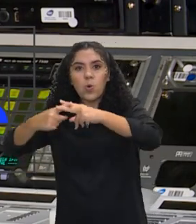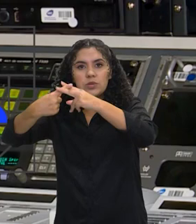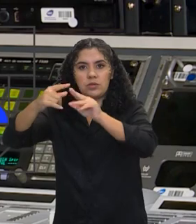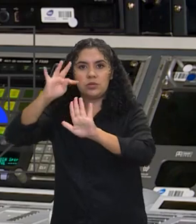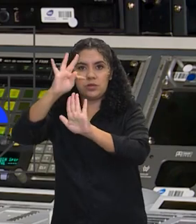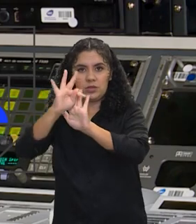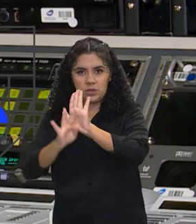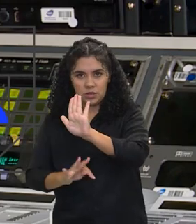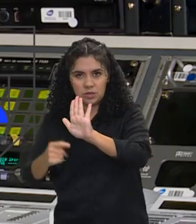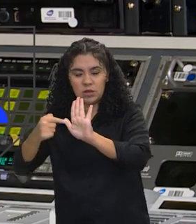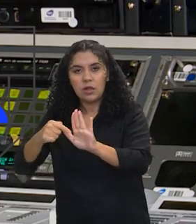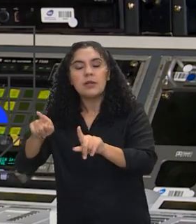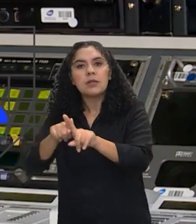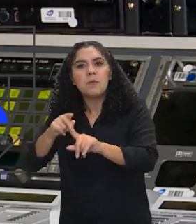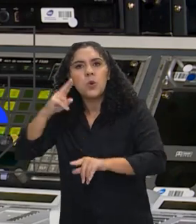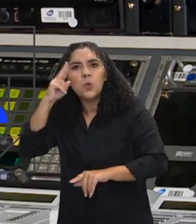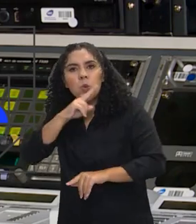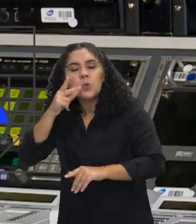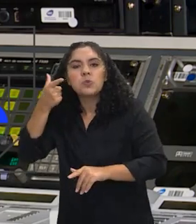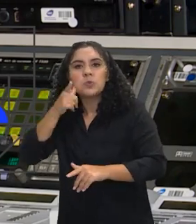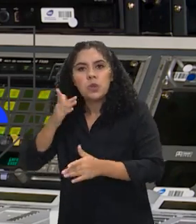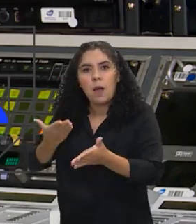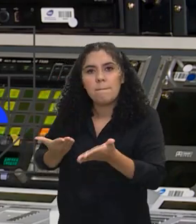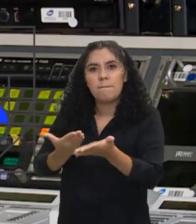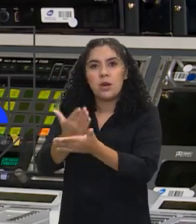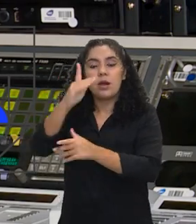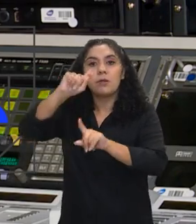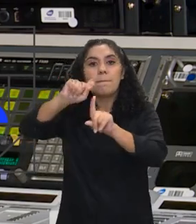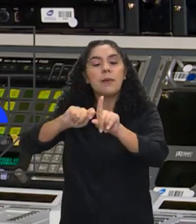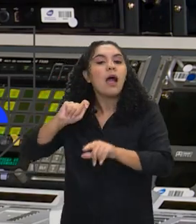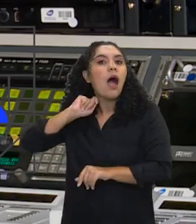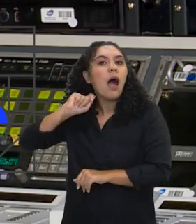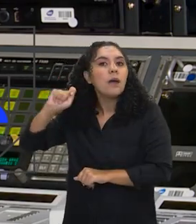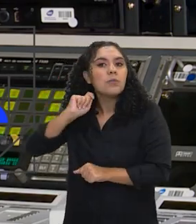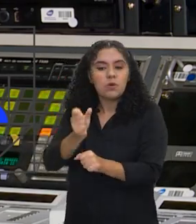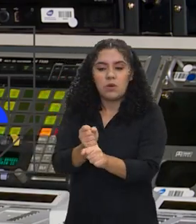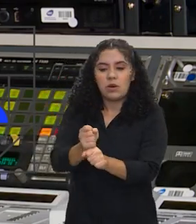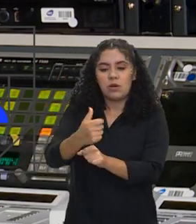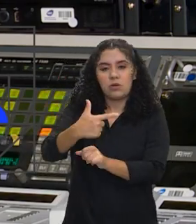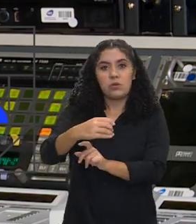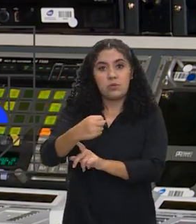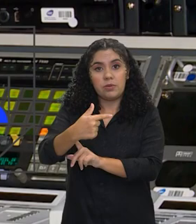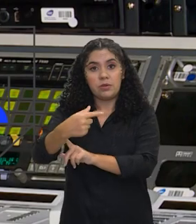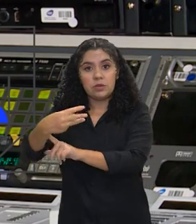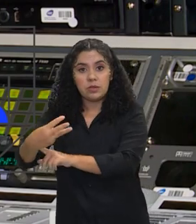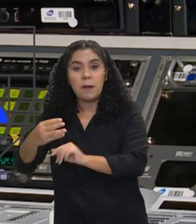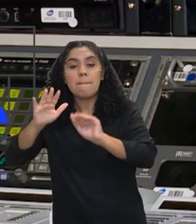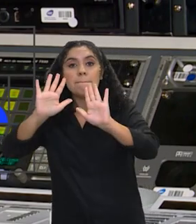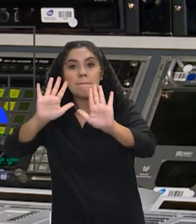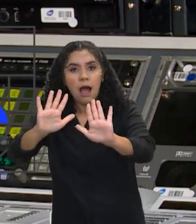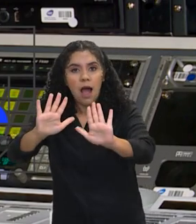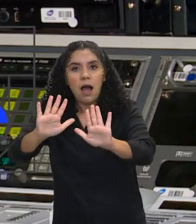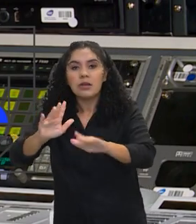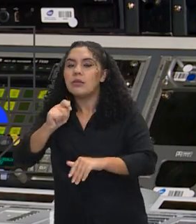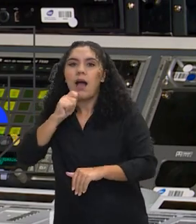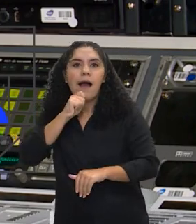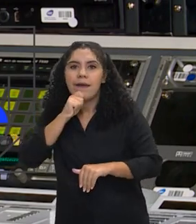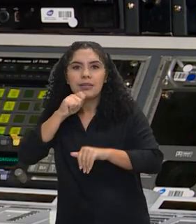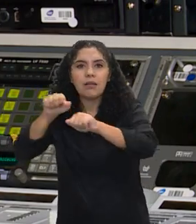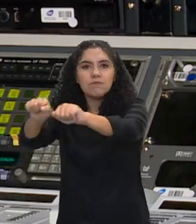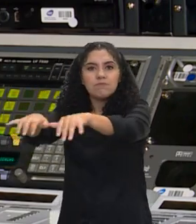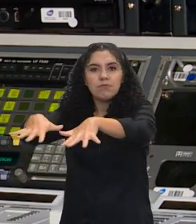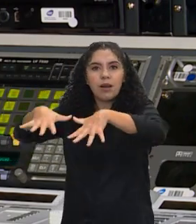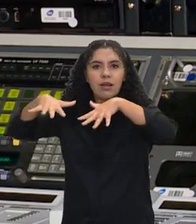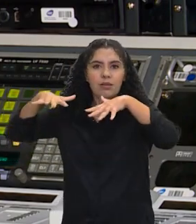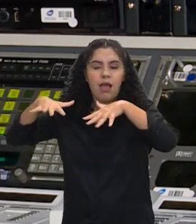texto teve sua urgência aprovada em abril de 2023, mas ele não foi apreciado no plenário da